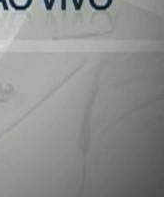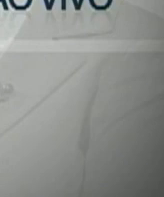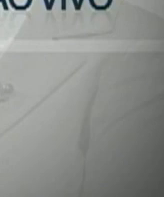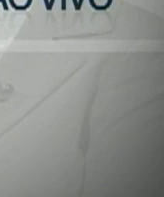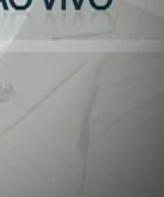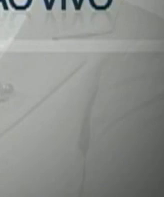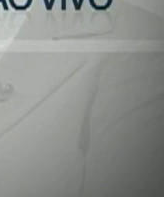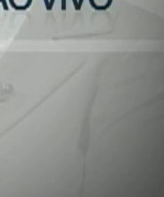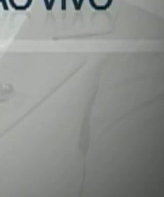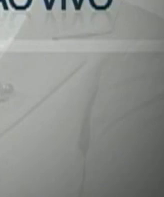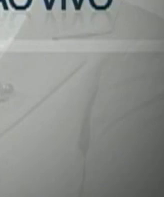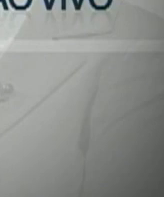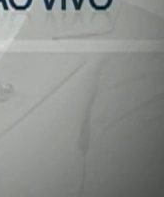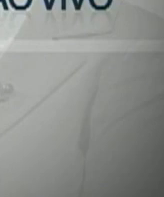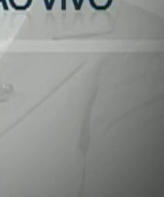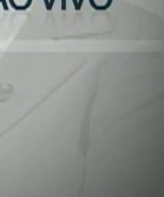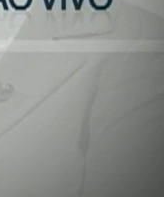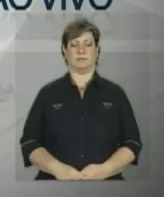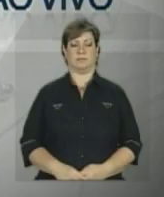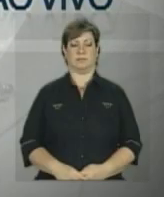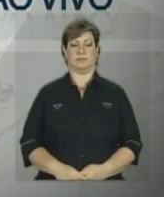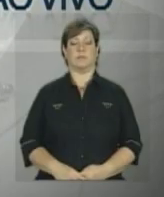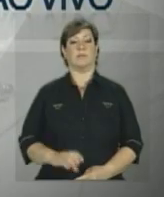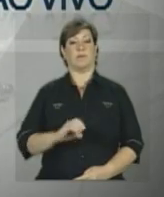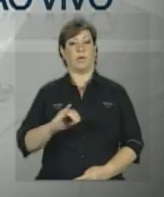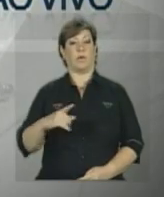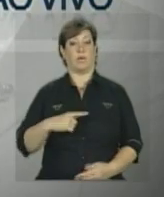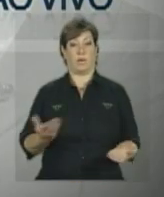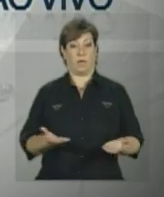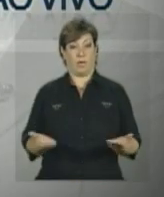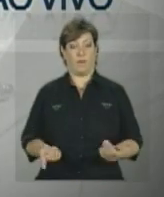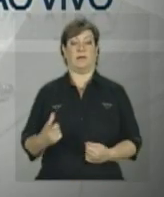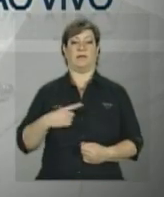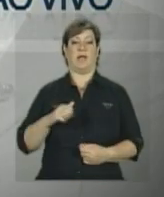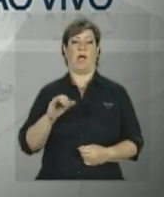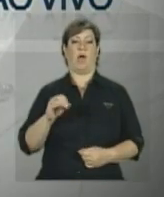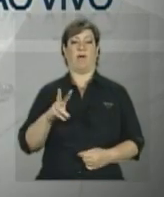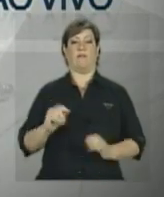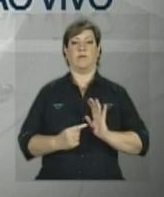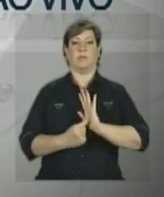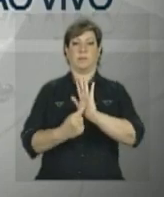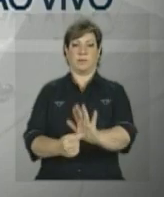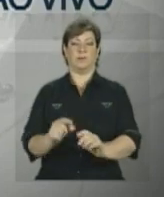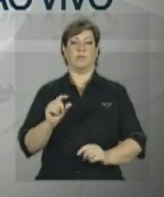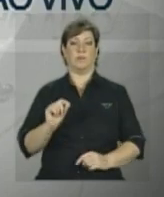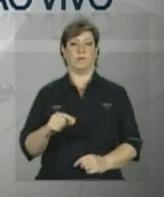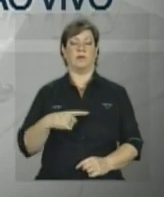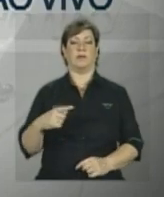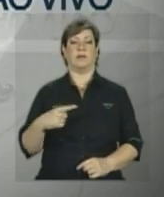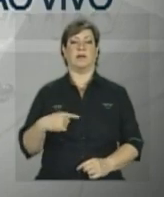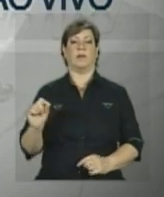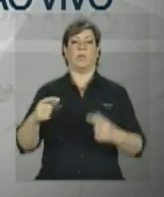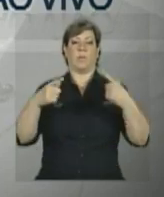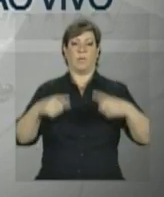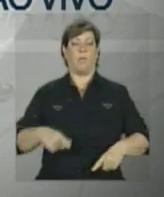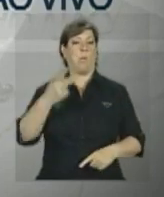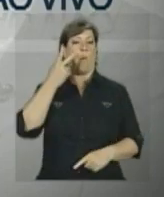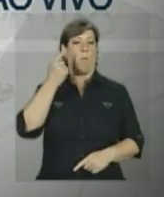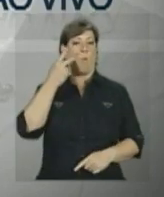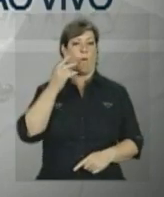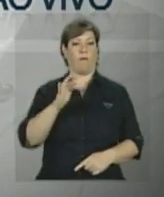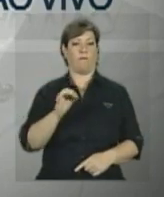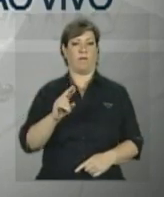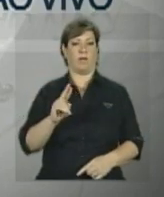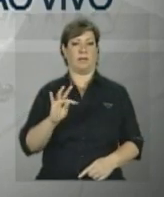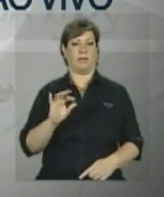Olá, interrompemos a programação para transmitir ao vivo imagens de Fortaleza, onde a presidenta